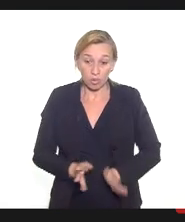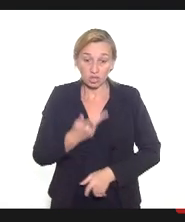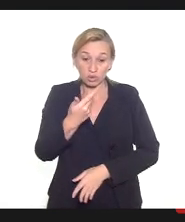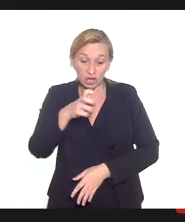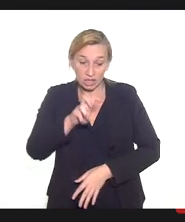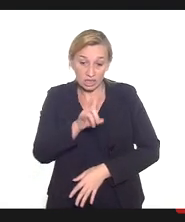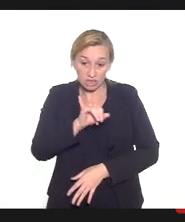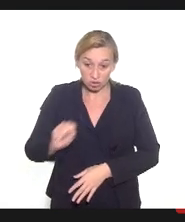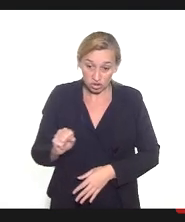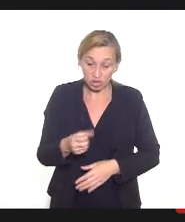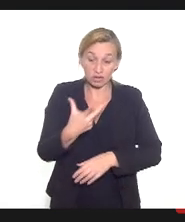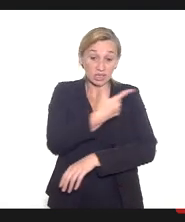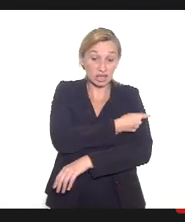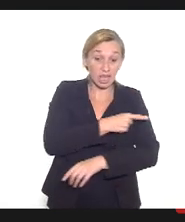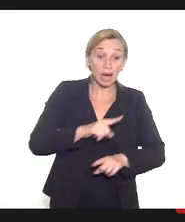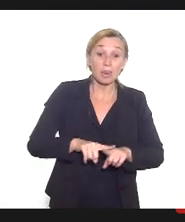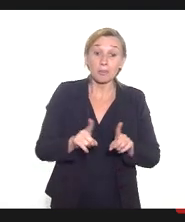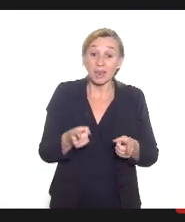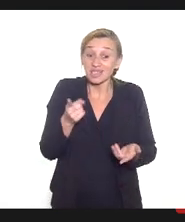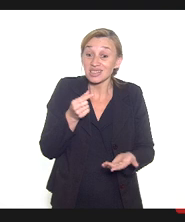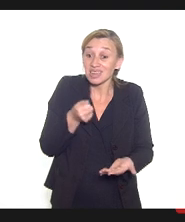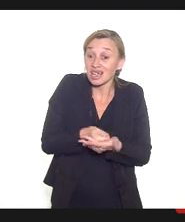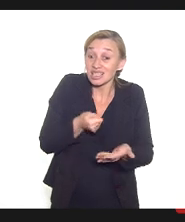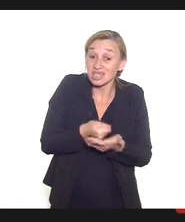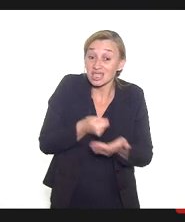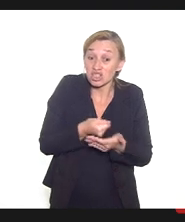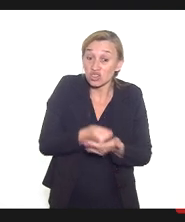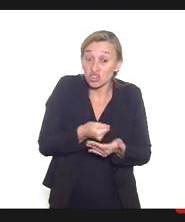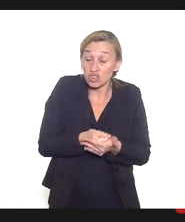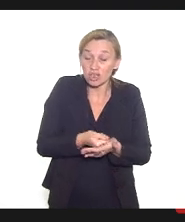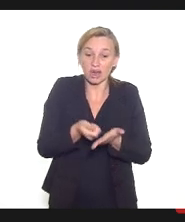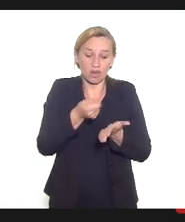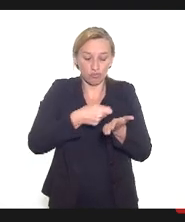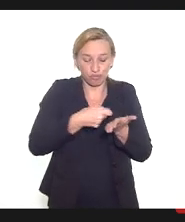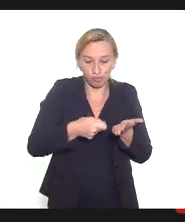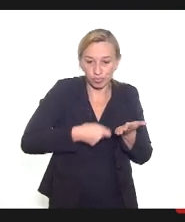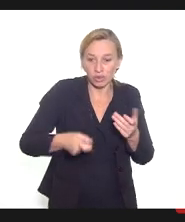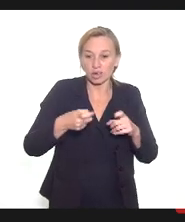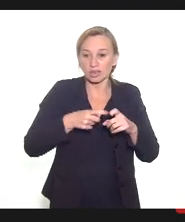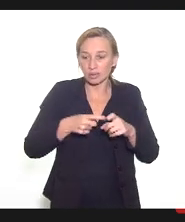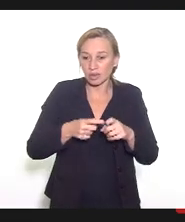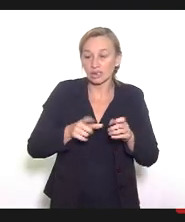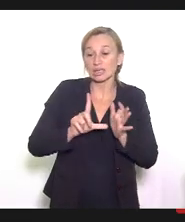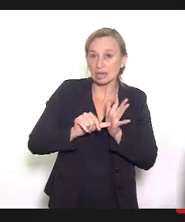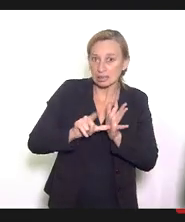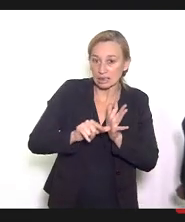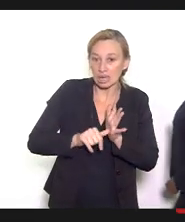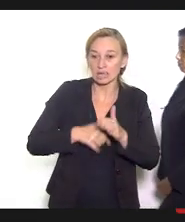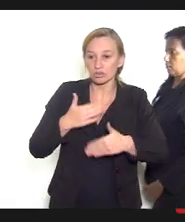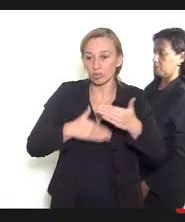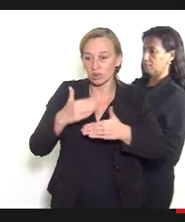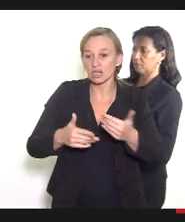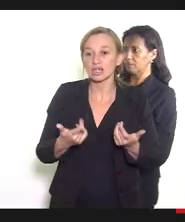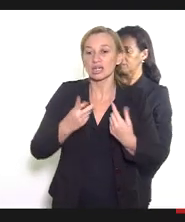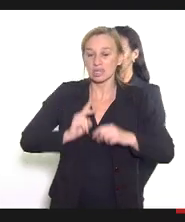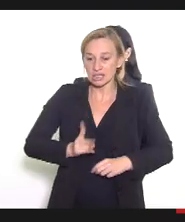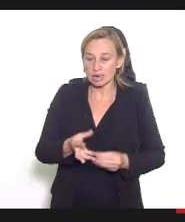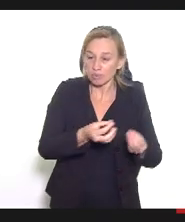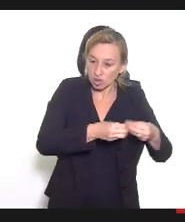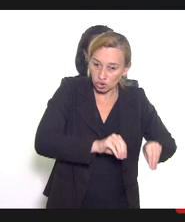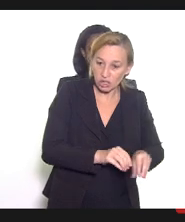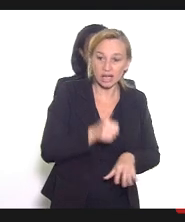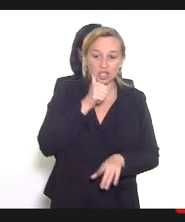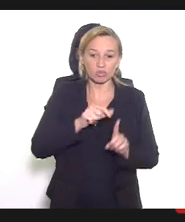tomaram essa decisão, mas exigir atestado e prescrição atrasa o processo e sempre vai afetar adversamente